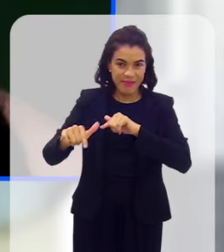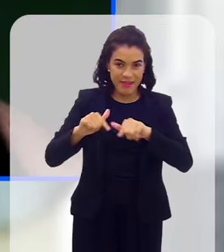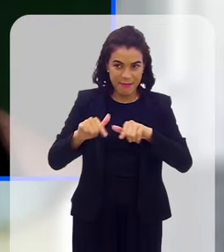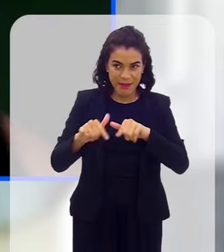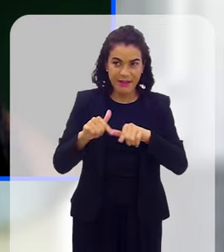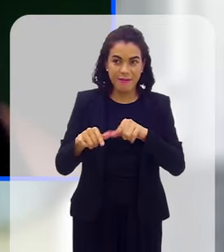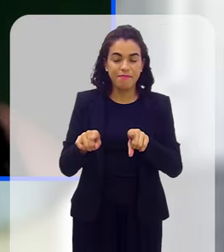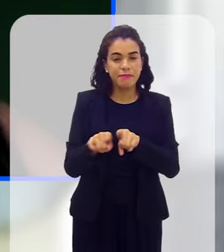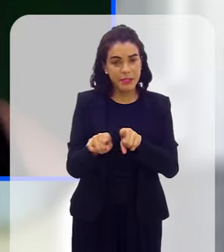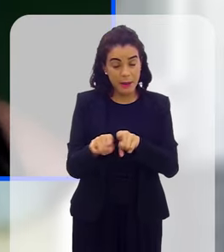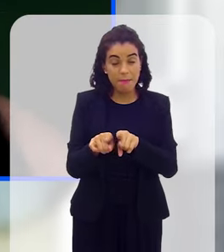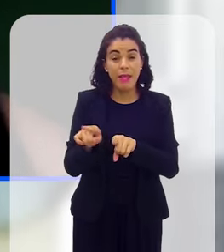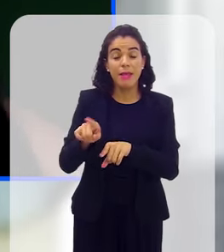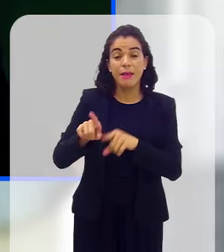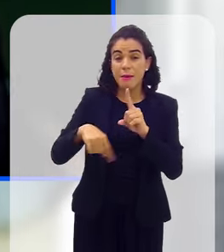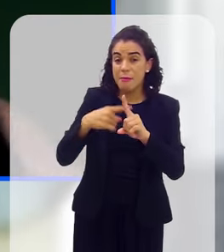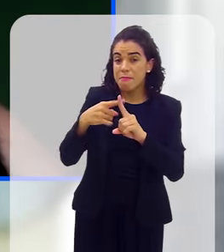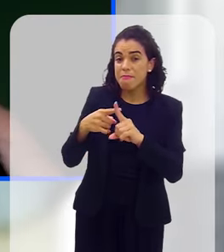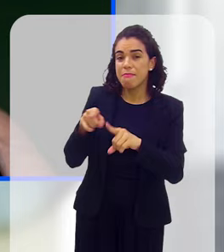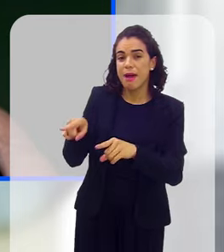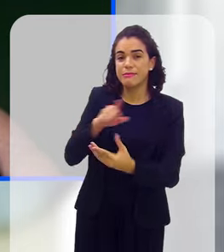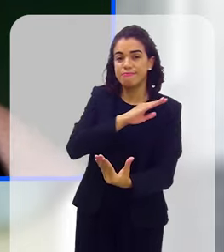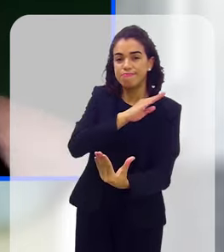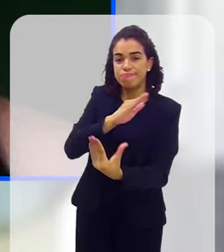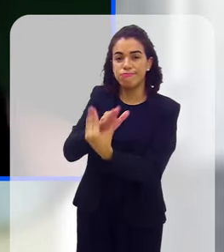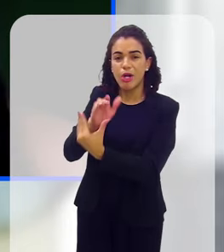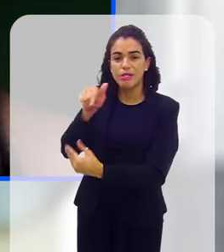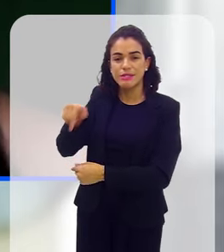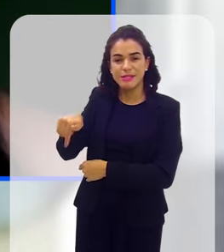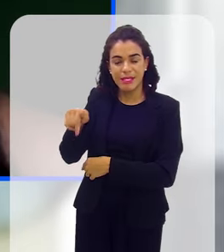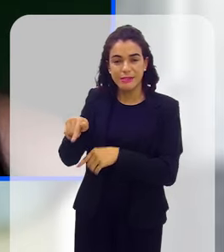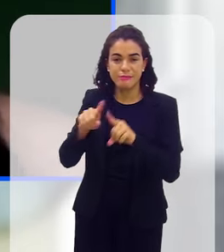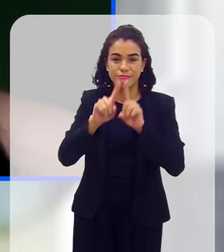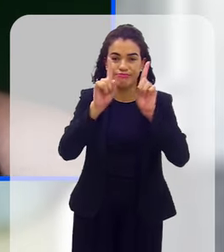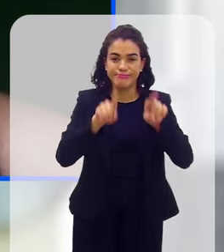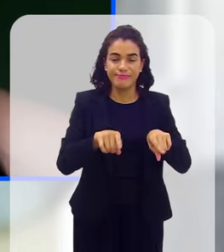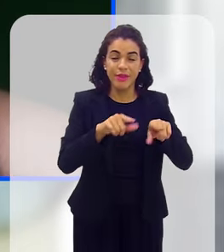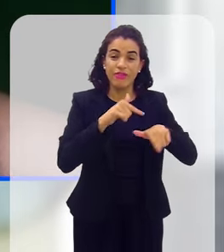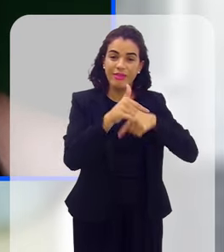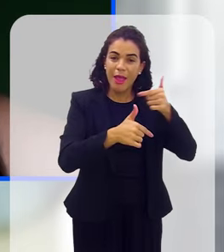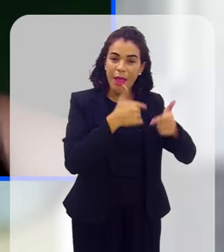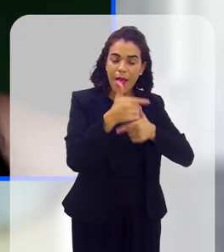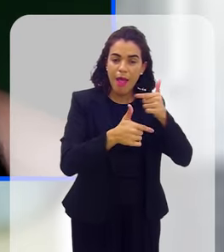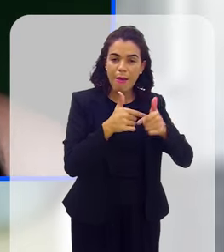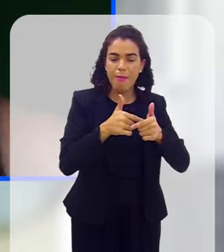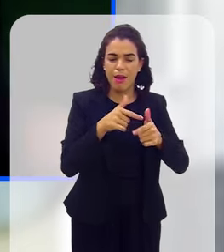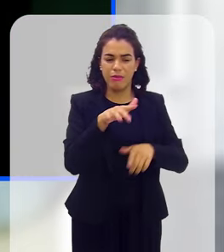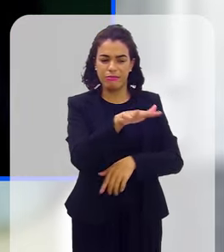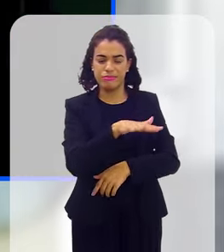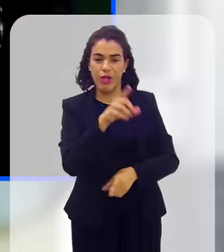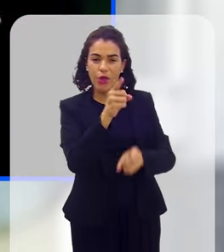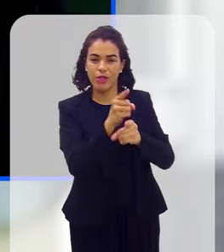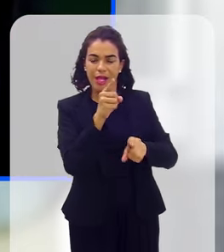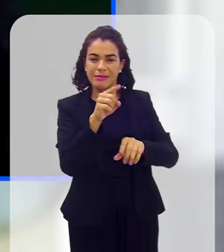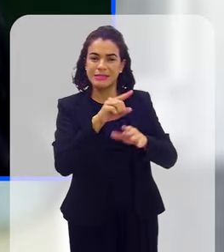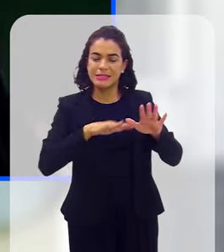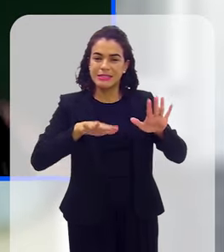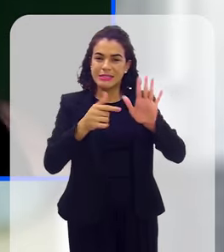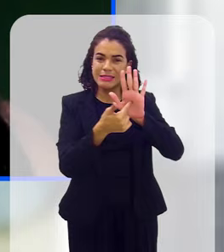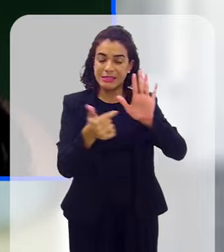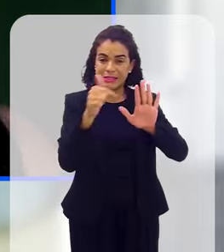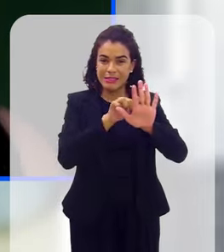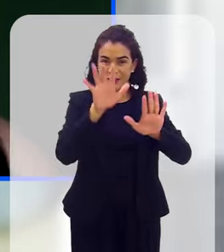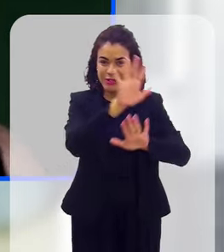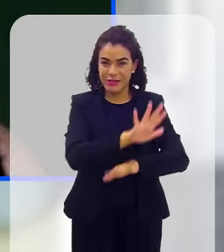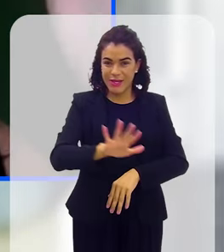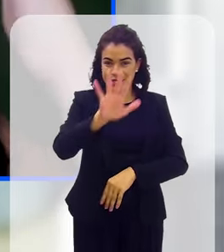também responde por esses trabalhadores que foram encontrados em situação análoga à escravidão, como foi o caso